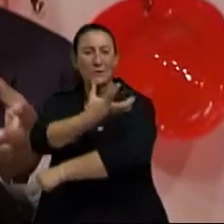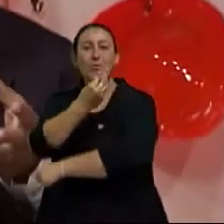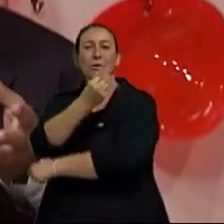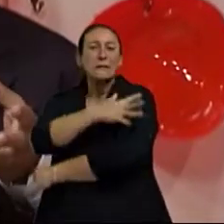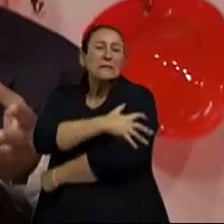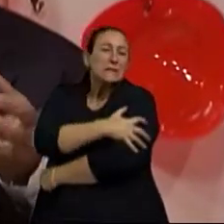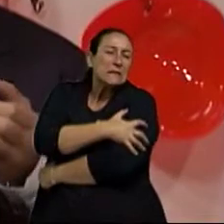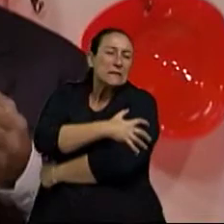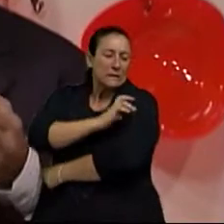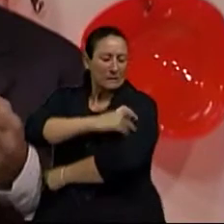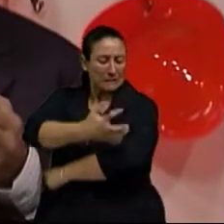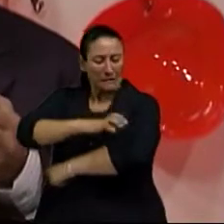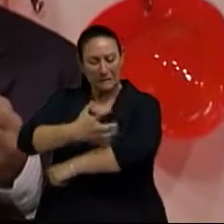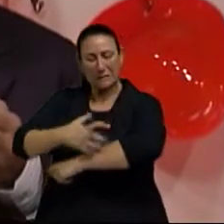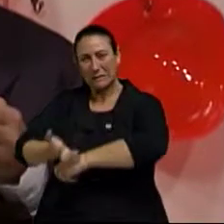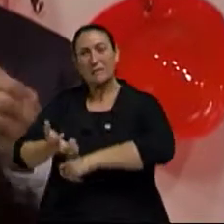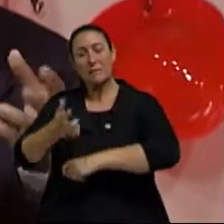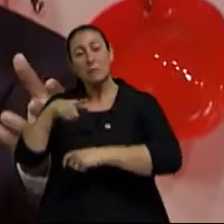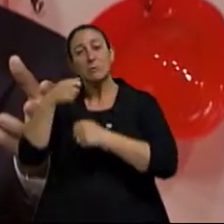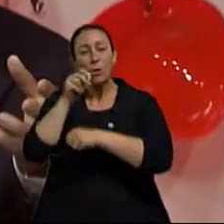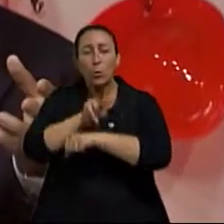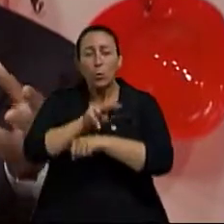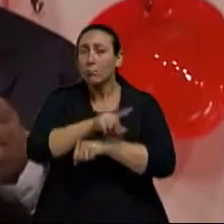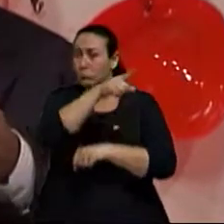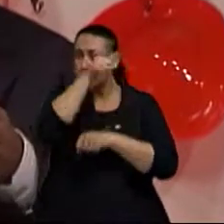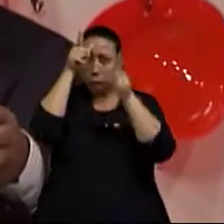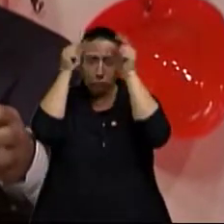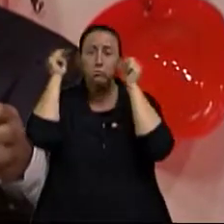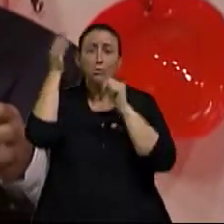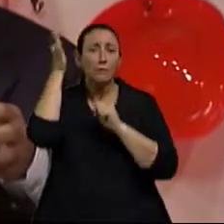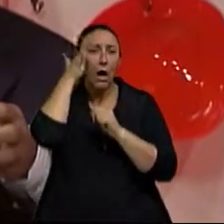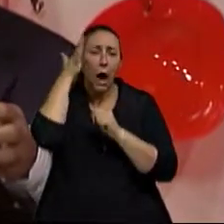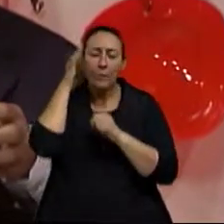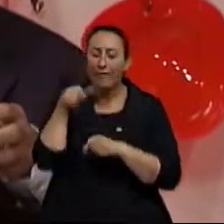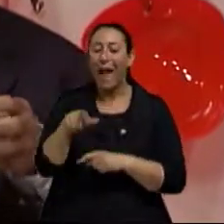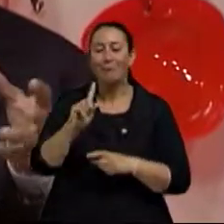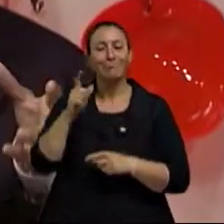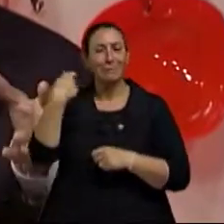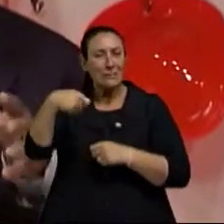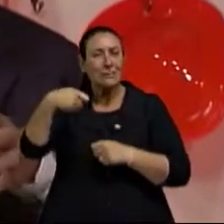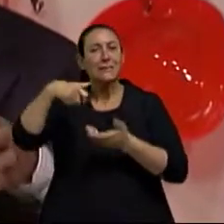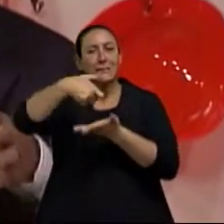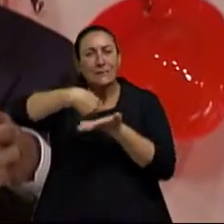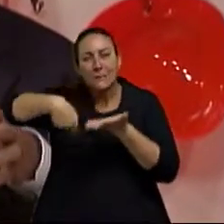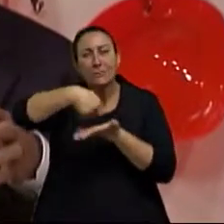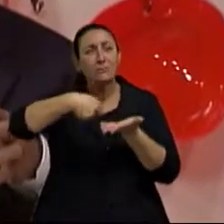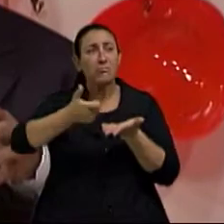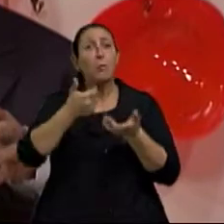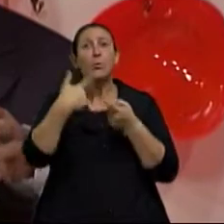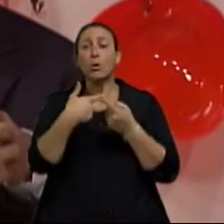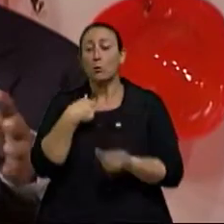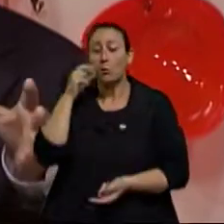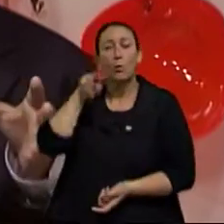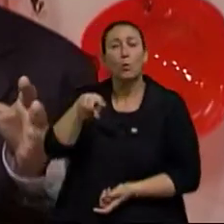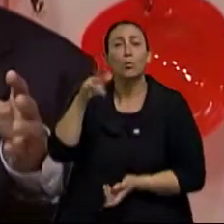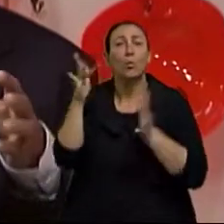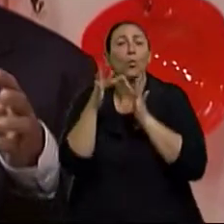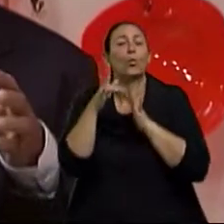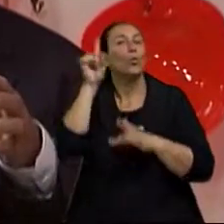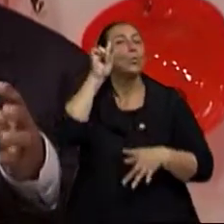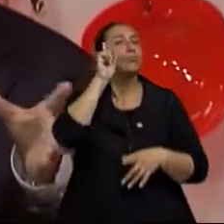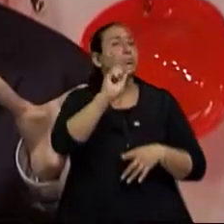ter mais experiência nessa área do que eu, Ela está ali diariamente. Isso. E muitas vezes, eu diria, na grande